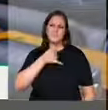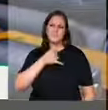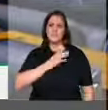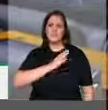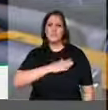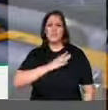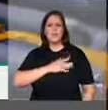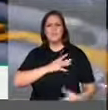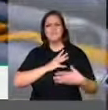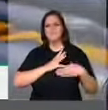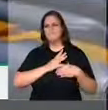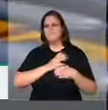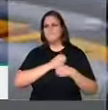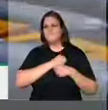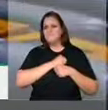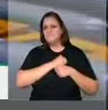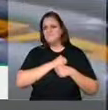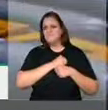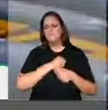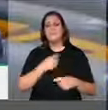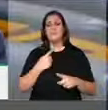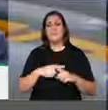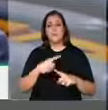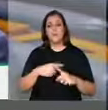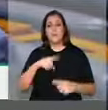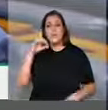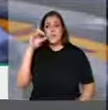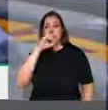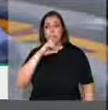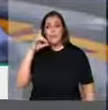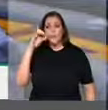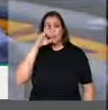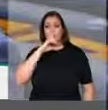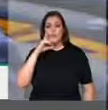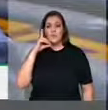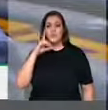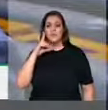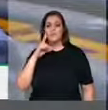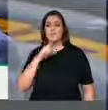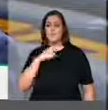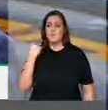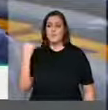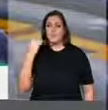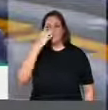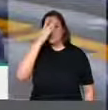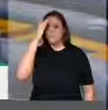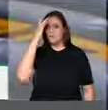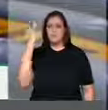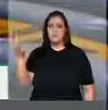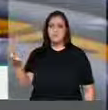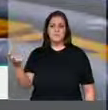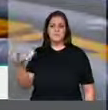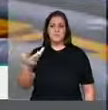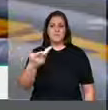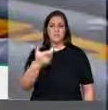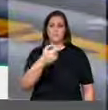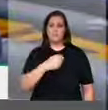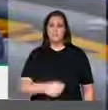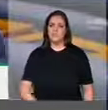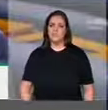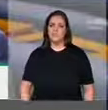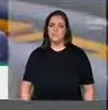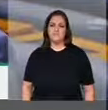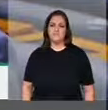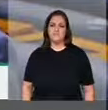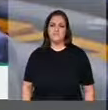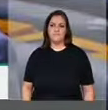apertado, porque no último domingo perdemos uma pessoa extraordinária. E a